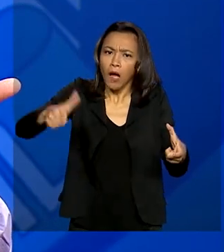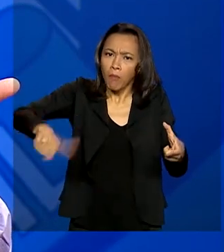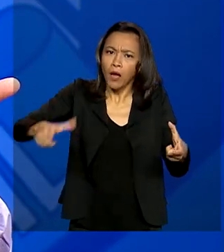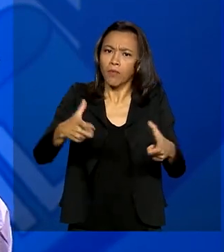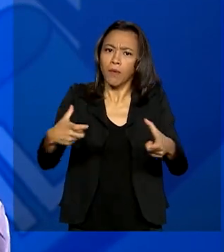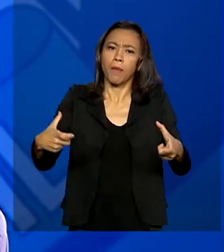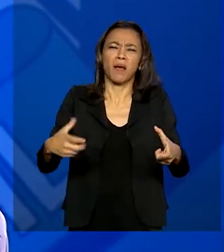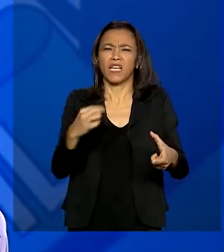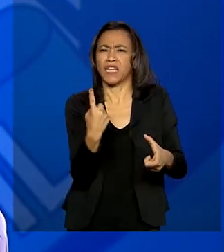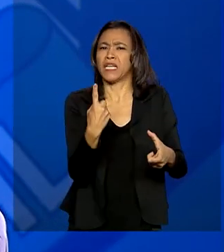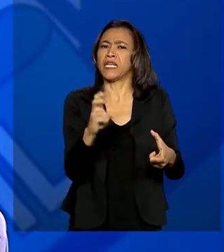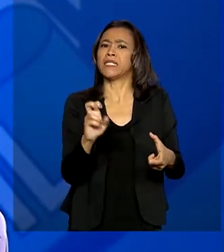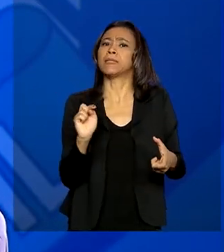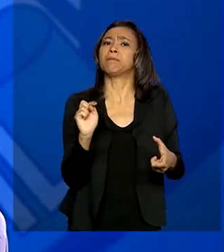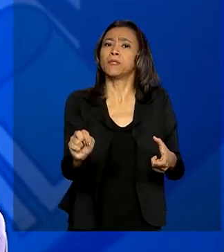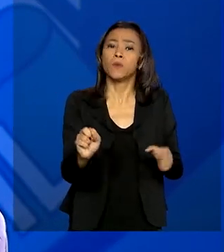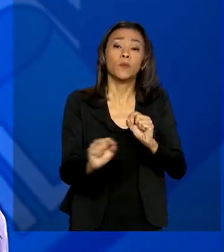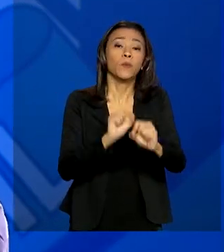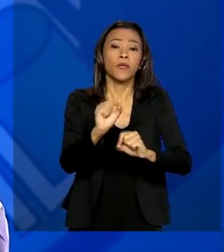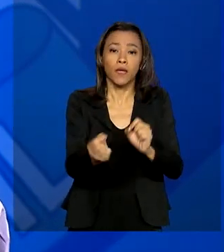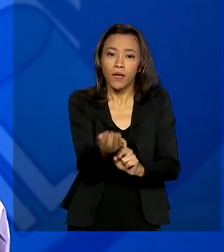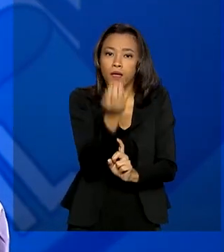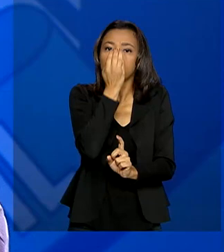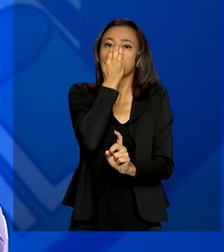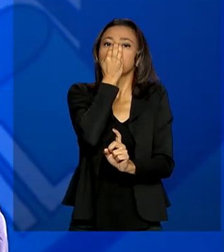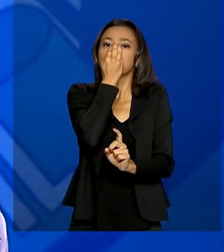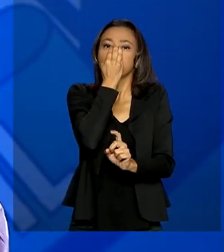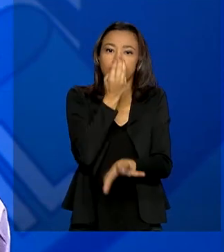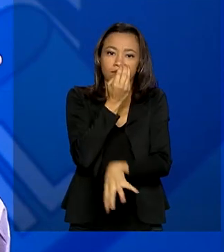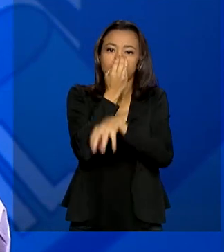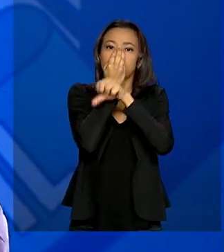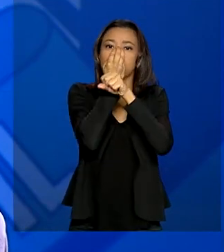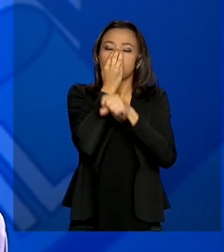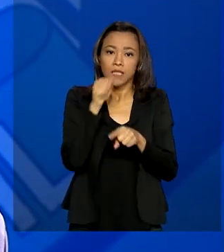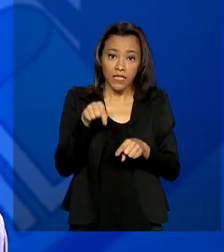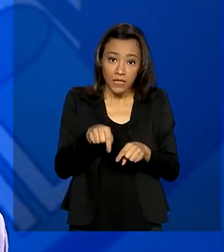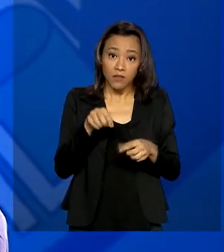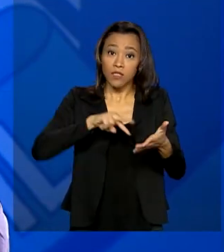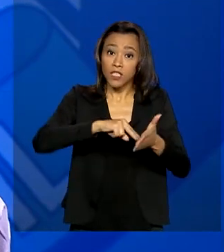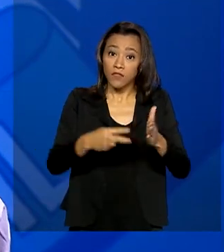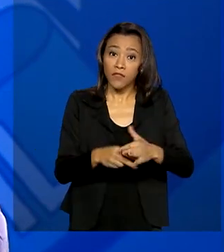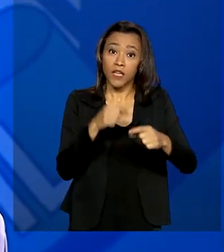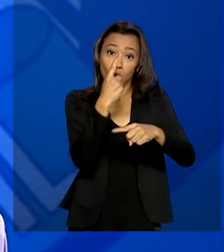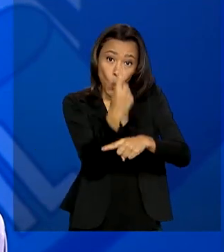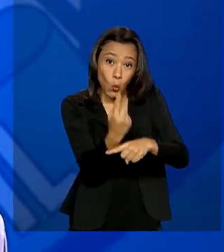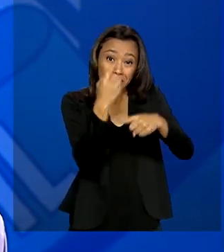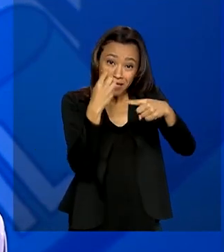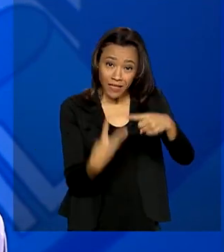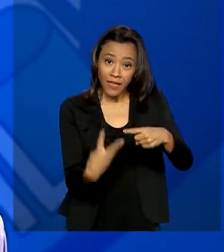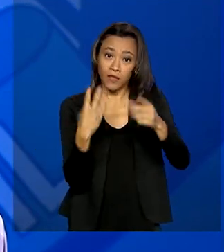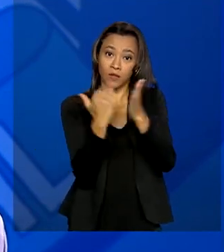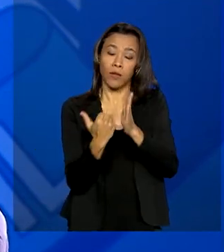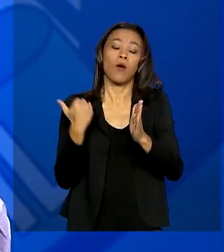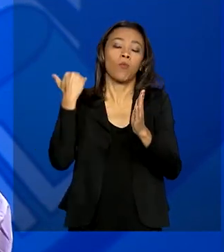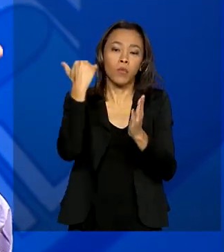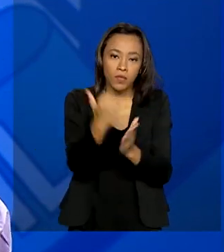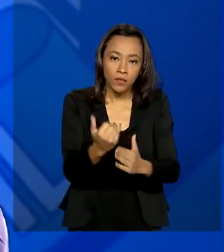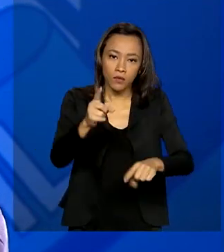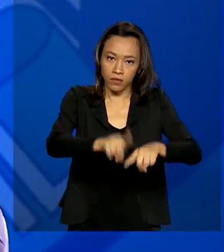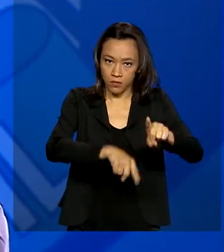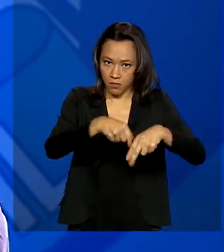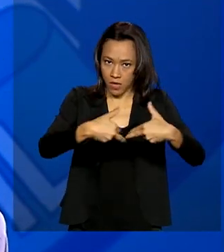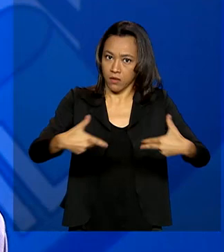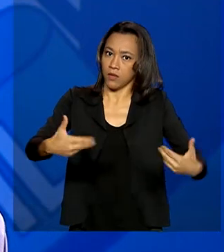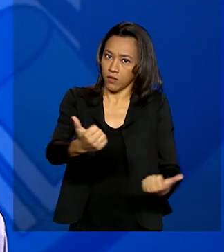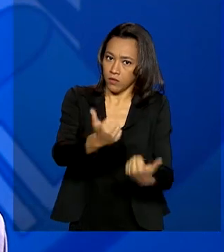menos, 15 mil respiradores. Isso significa um terço no acréscimo de novos equipamentos e ainda